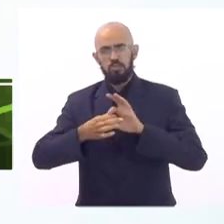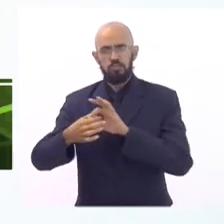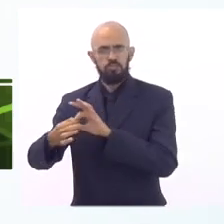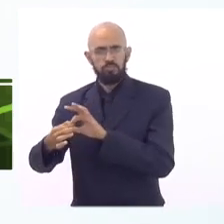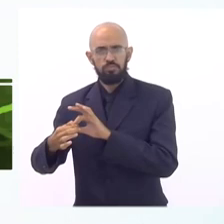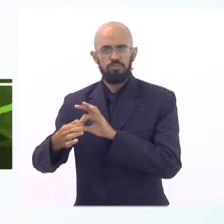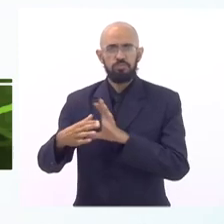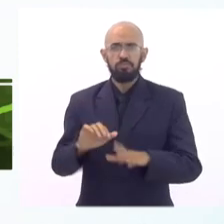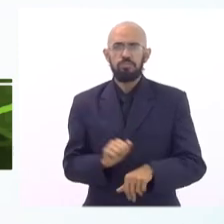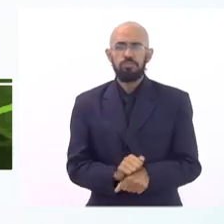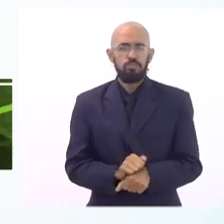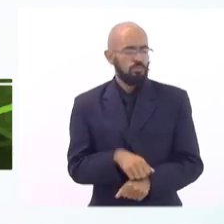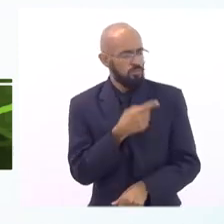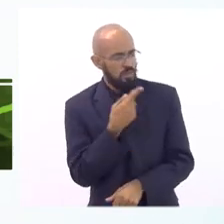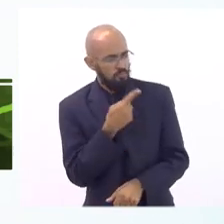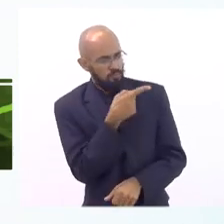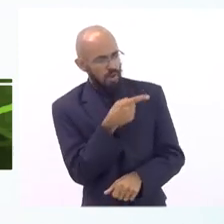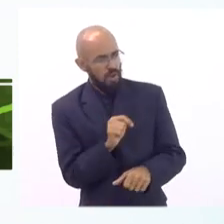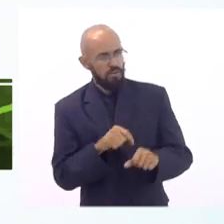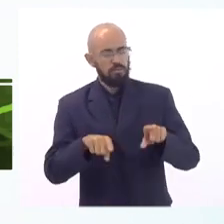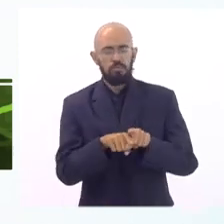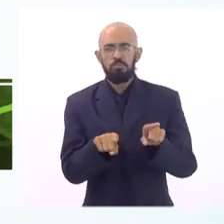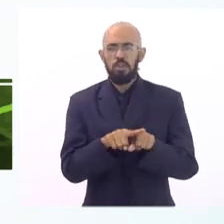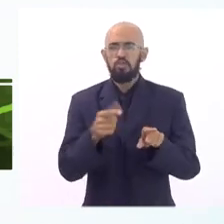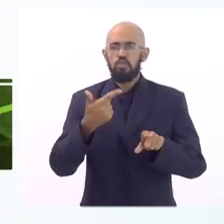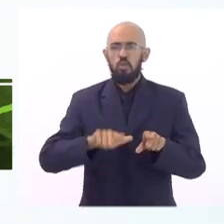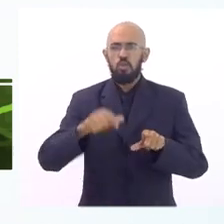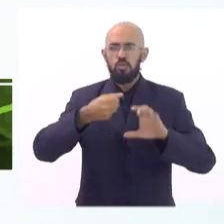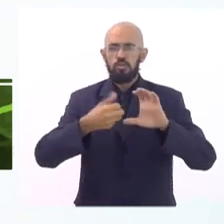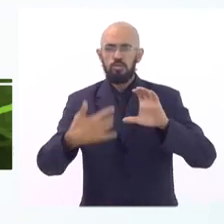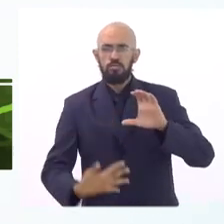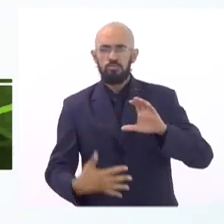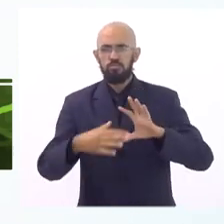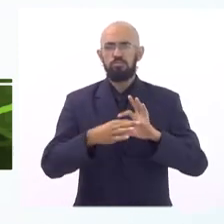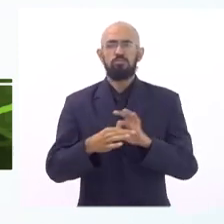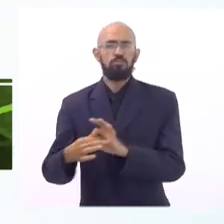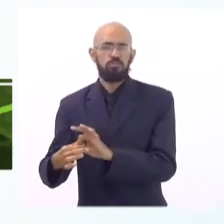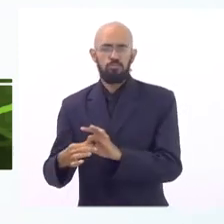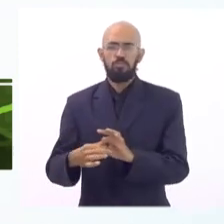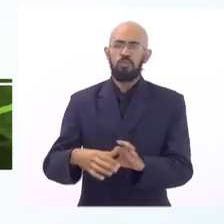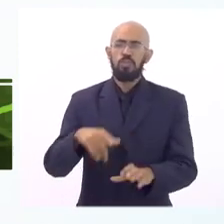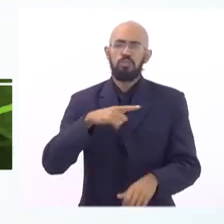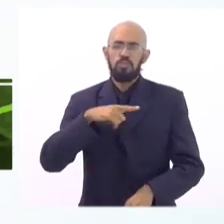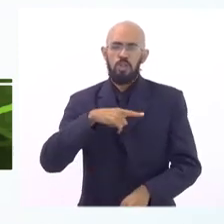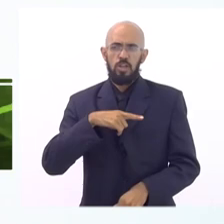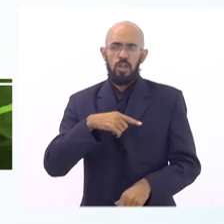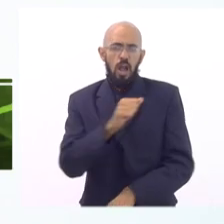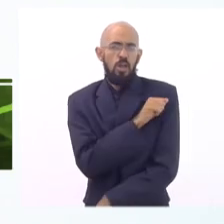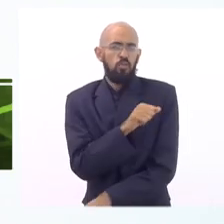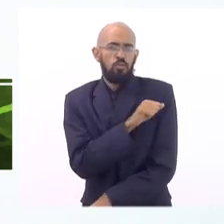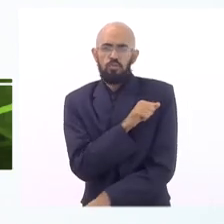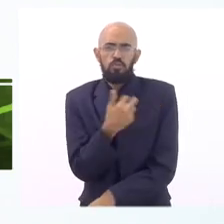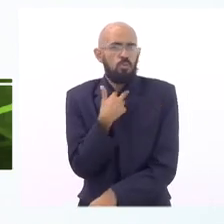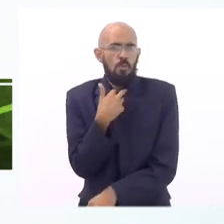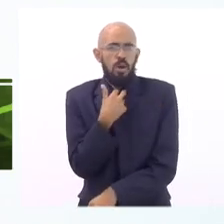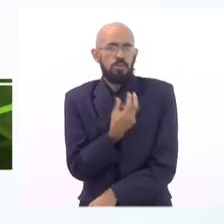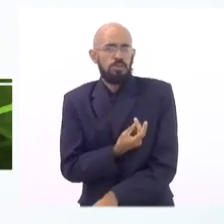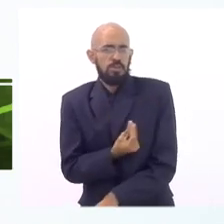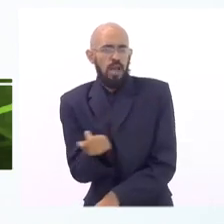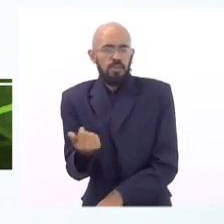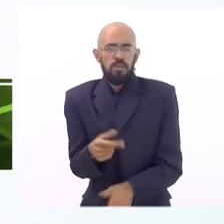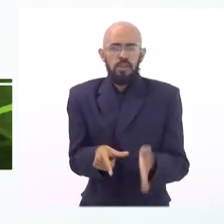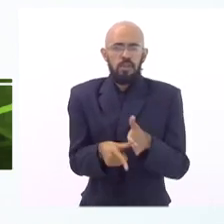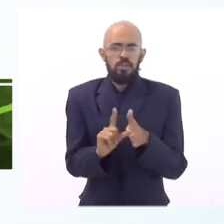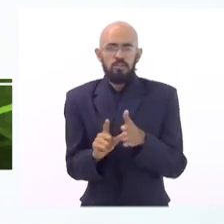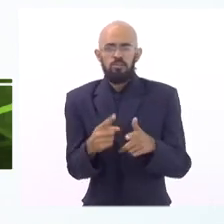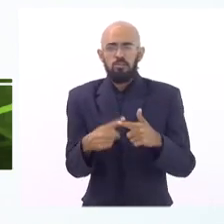aspectos relacionados ao cotidiano escolar que a gente vai trabalhar estamos trabalhando em cima deles aluno não tem que ser dispensado mais cedo porque